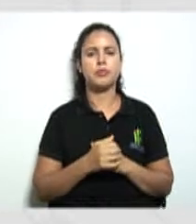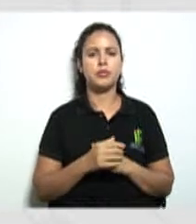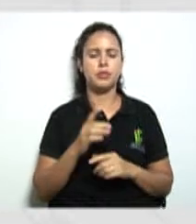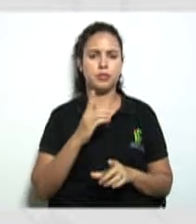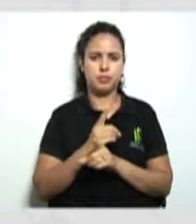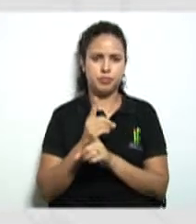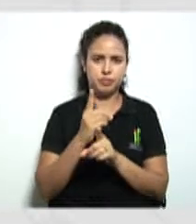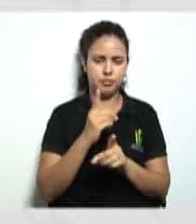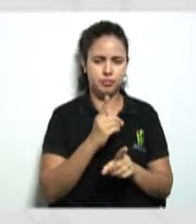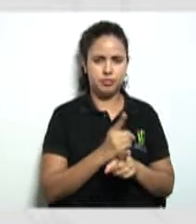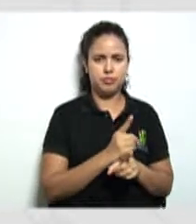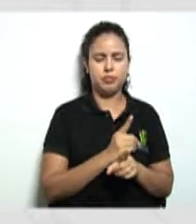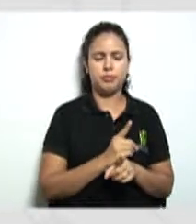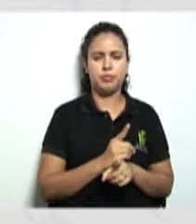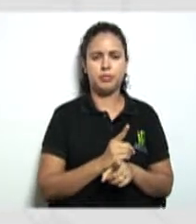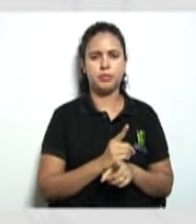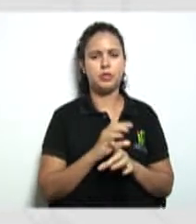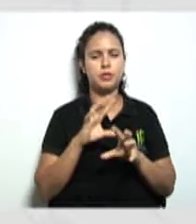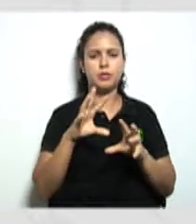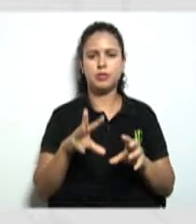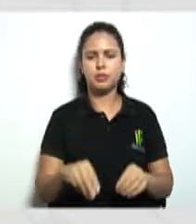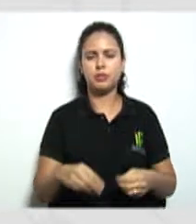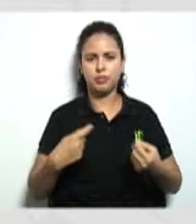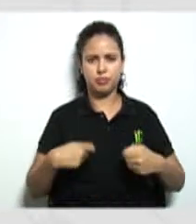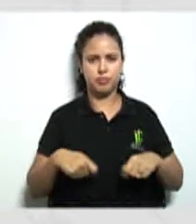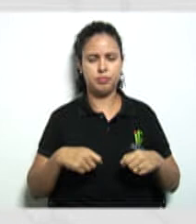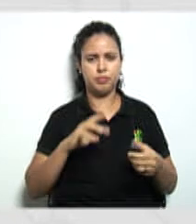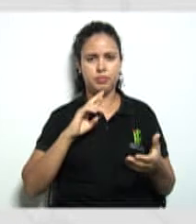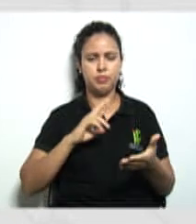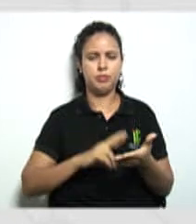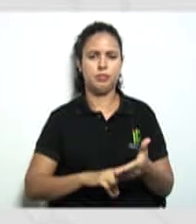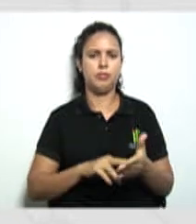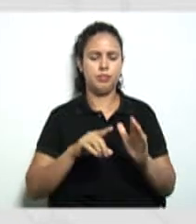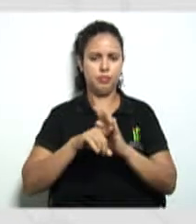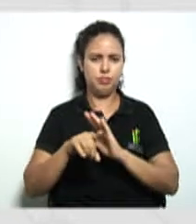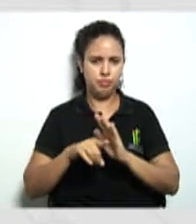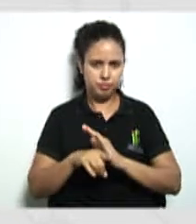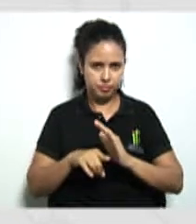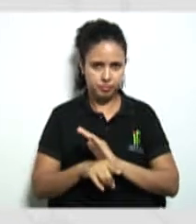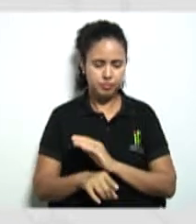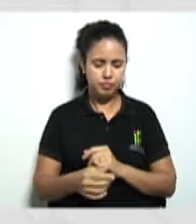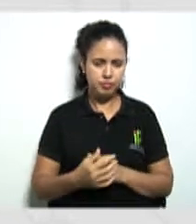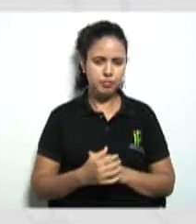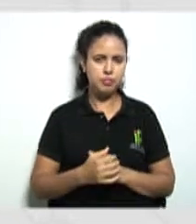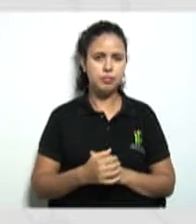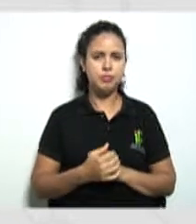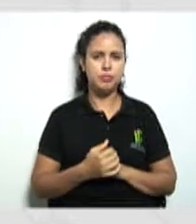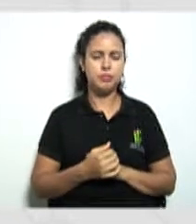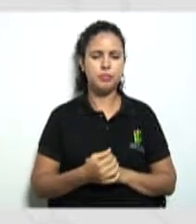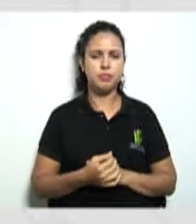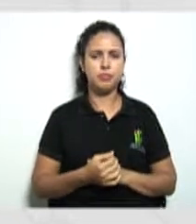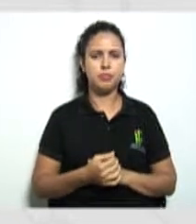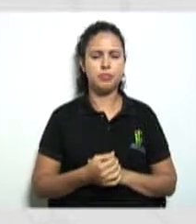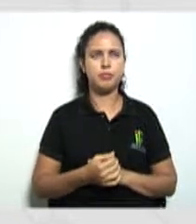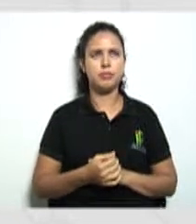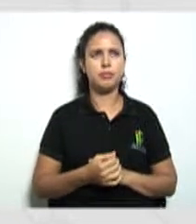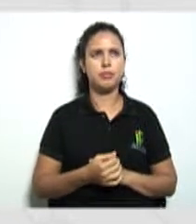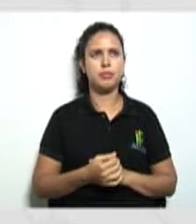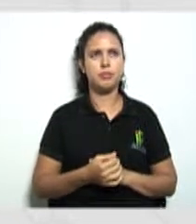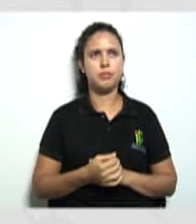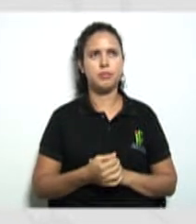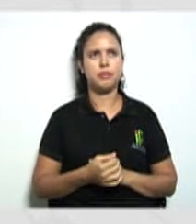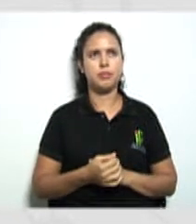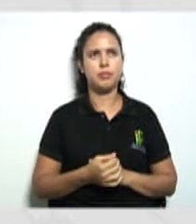encontrarão tudo que for necessário para responder as questões tá bom olha só a questão número 2